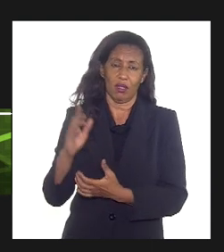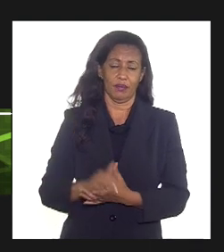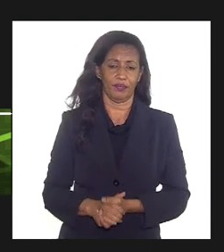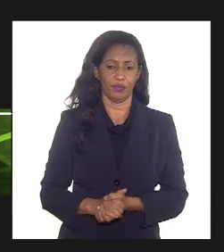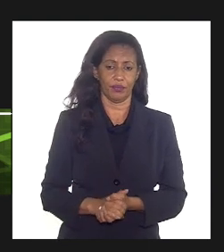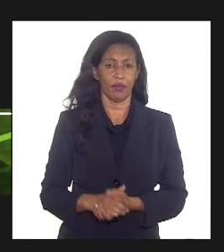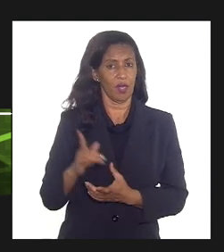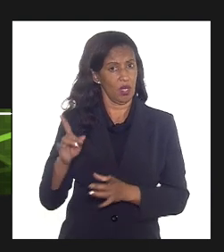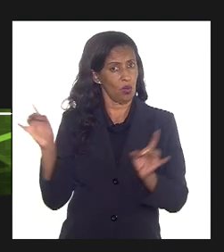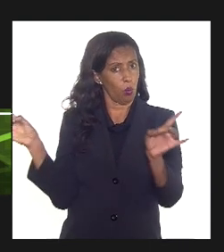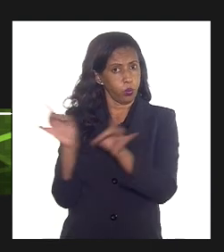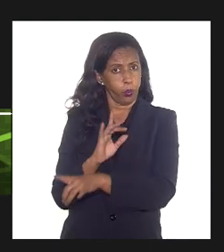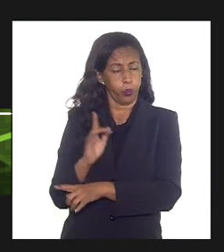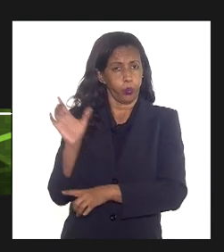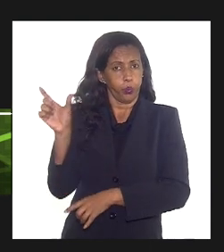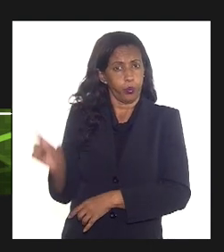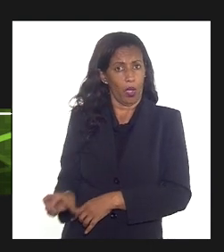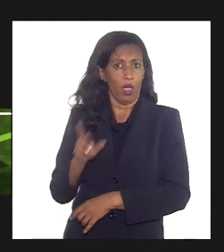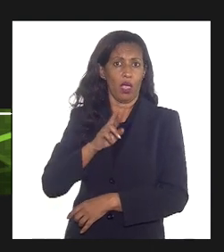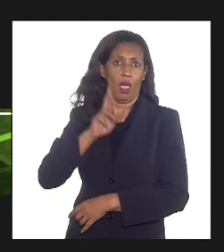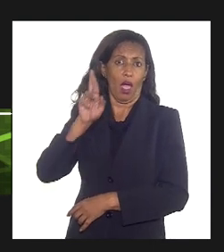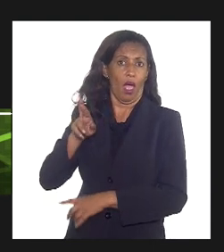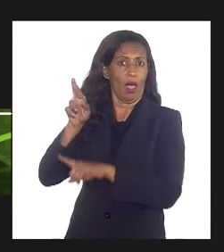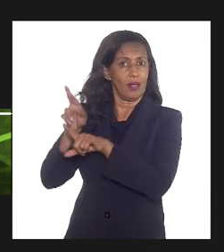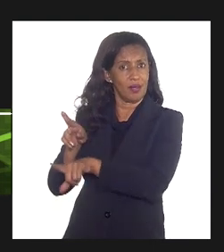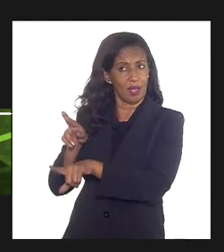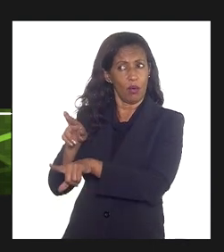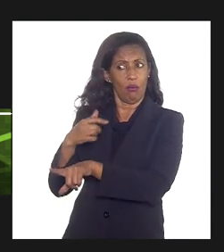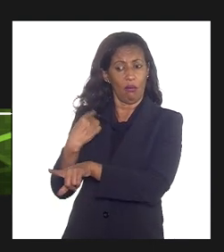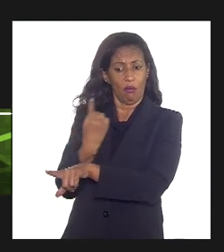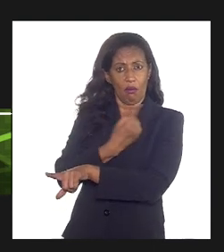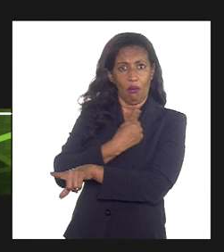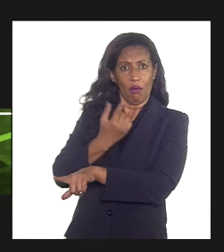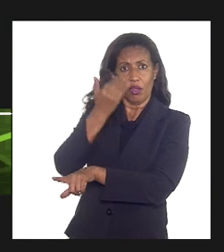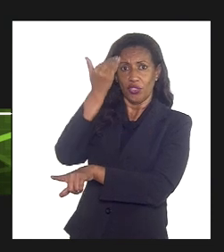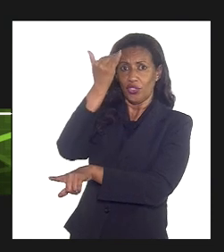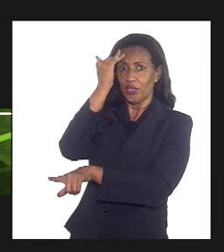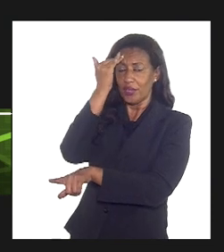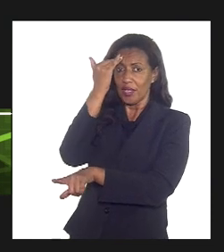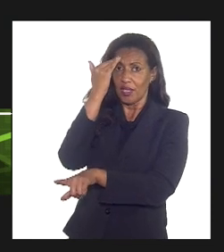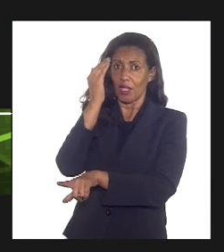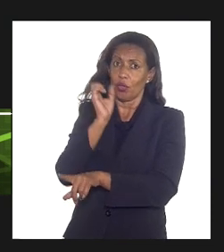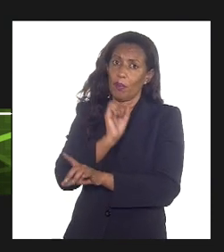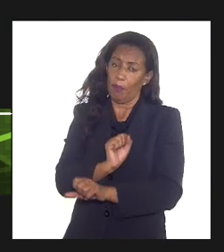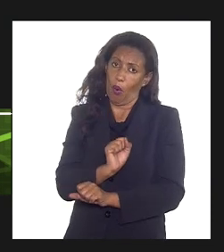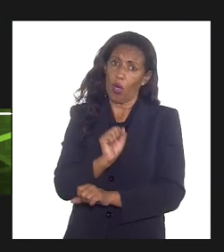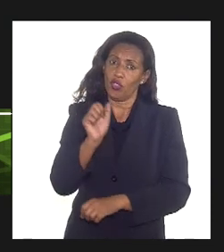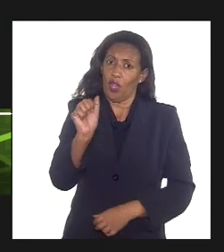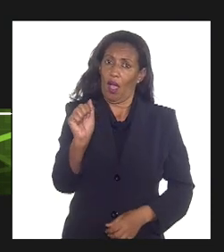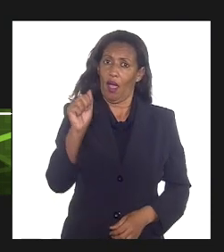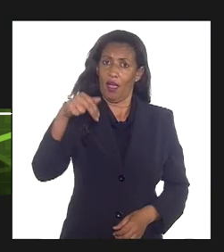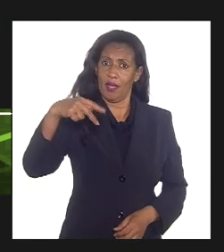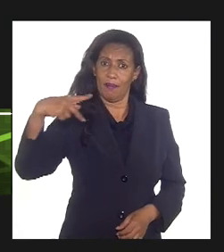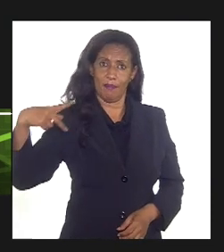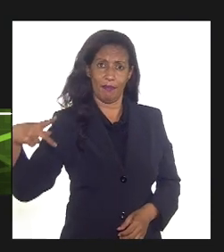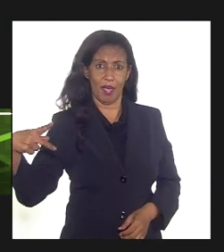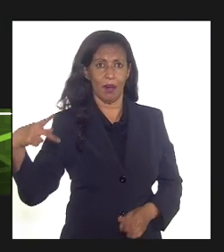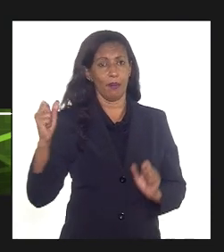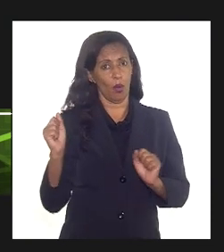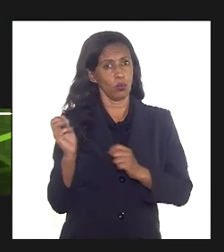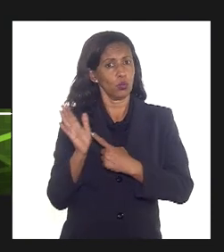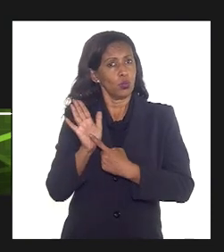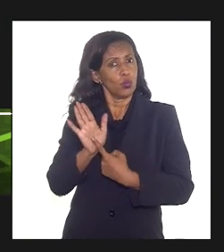isso feito é em razão disso que nós entendemos e eu acho que pode a ANP nos ajudar a identificar